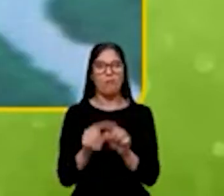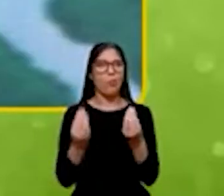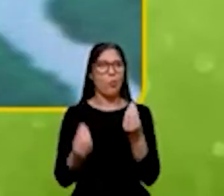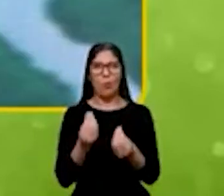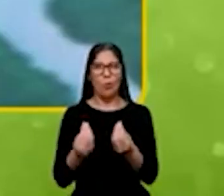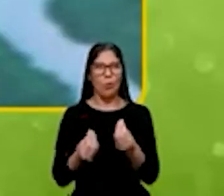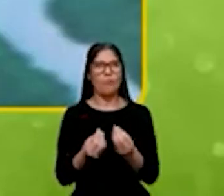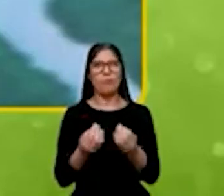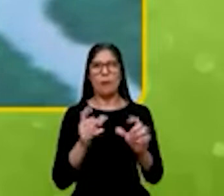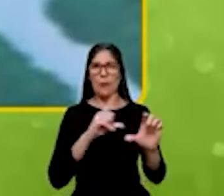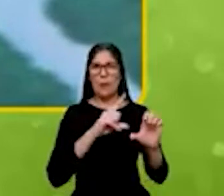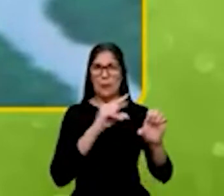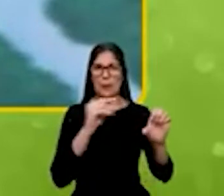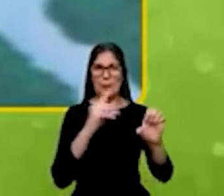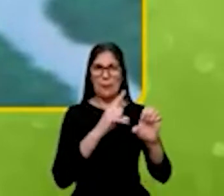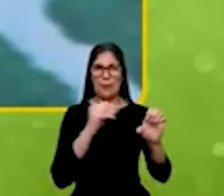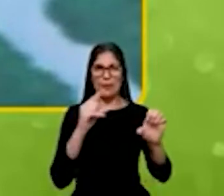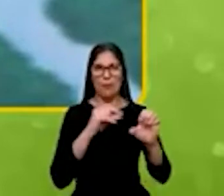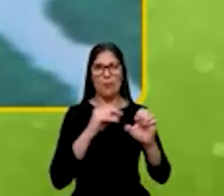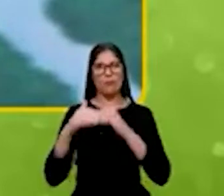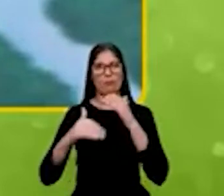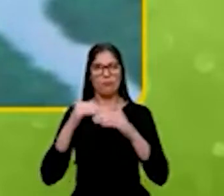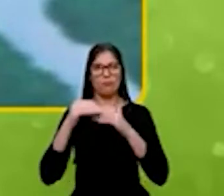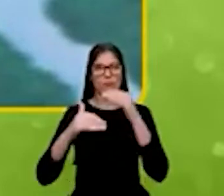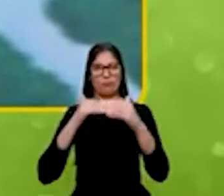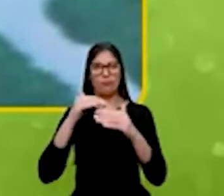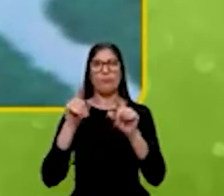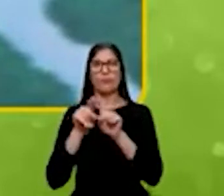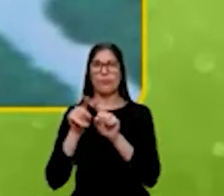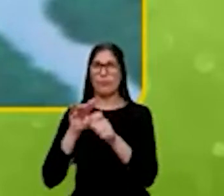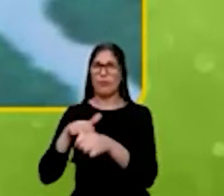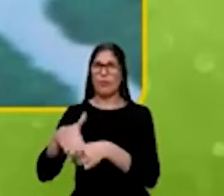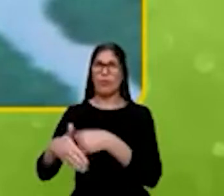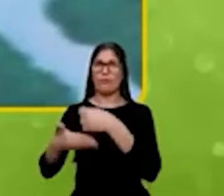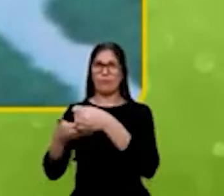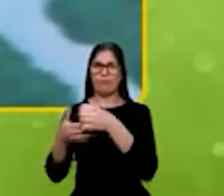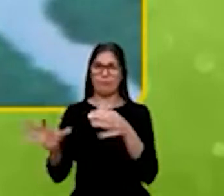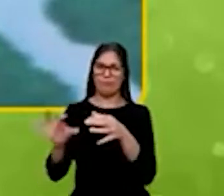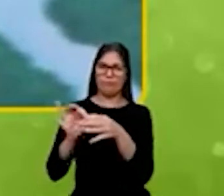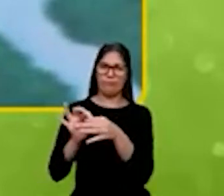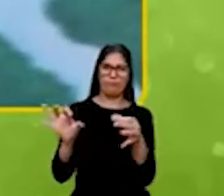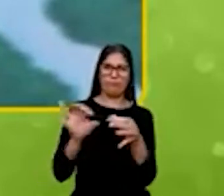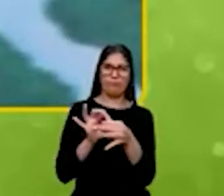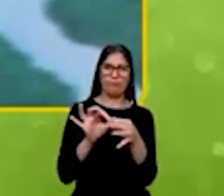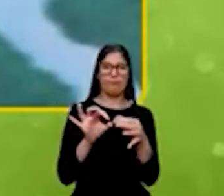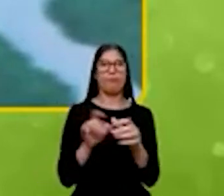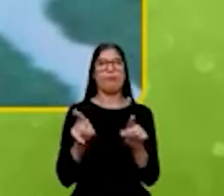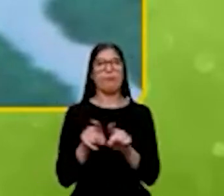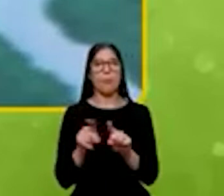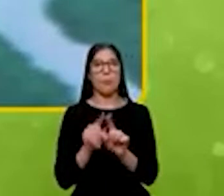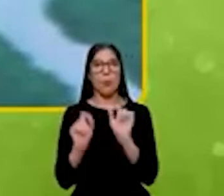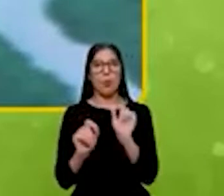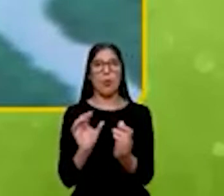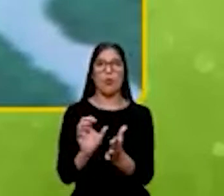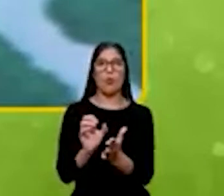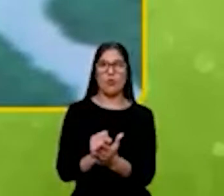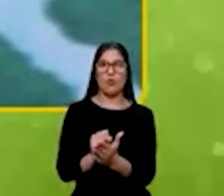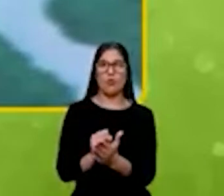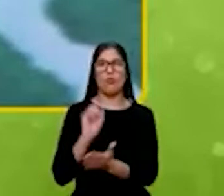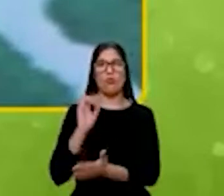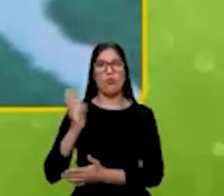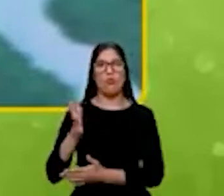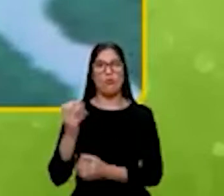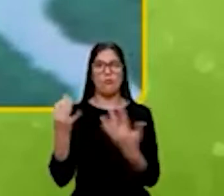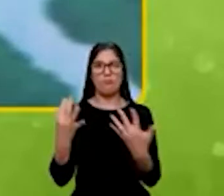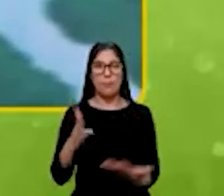empreender, desenvolvimento e sustentabilidade. Também fazer esse registro, já falei aqui da Bianca,